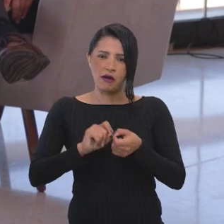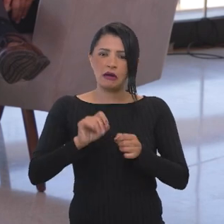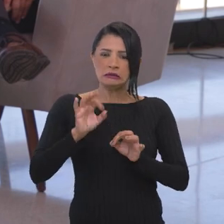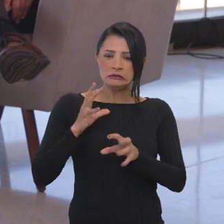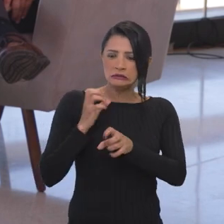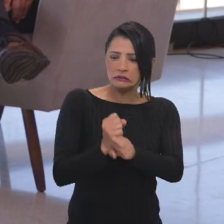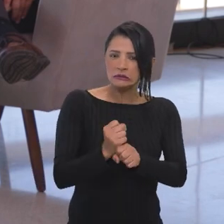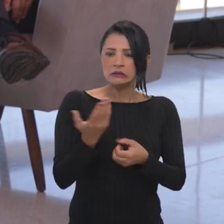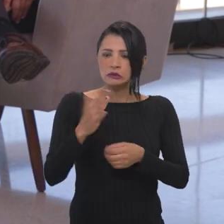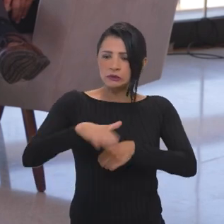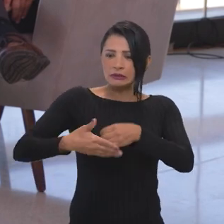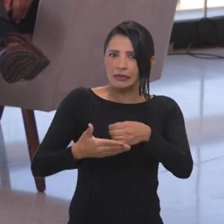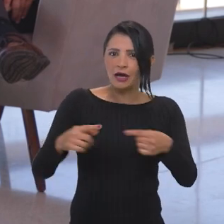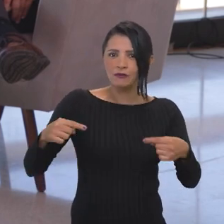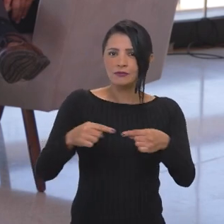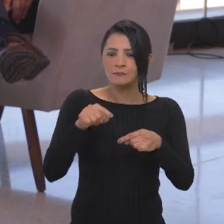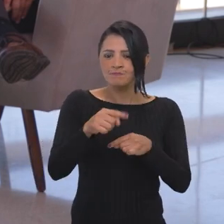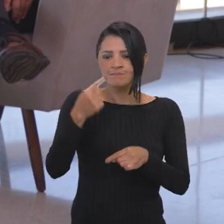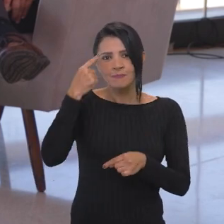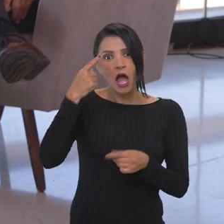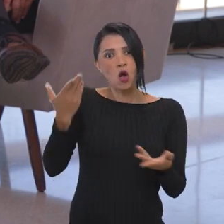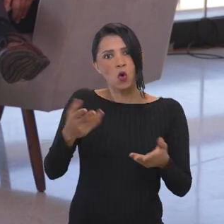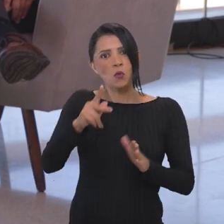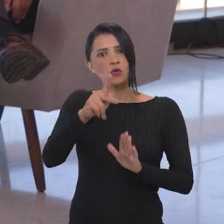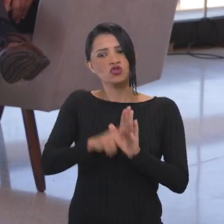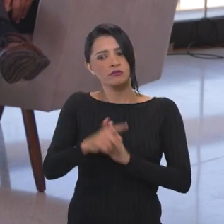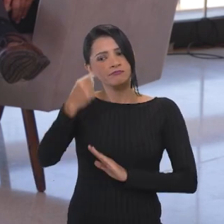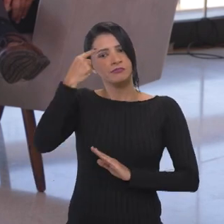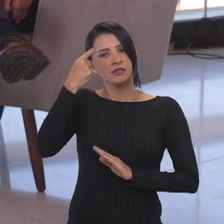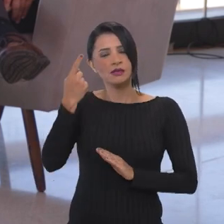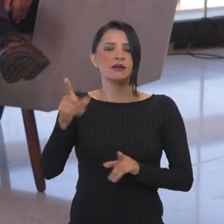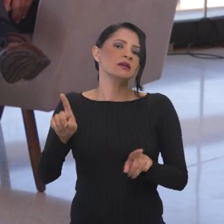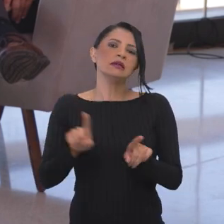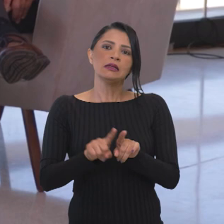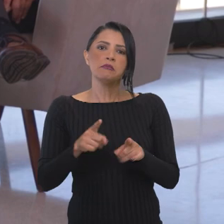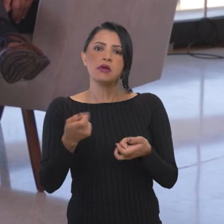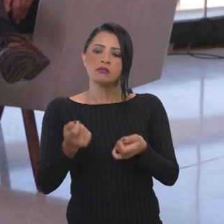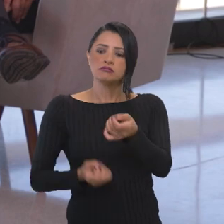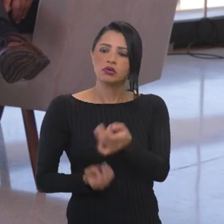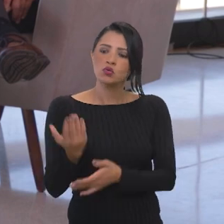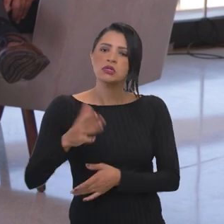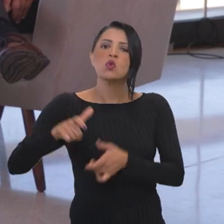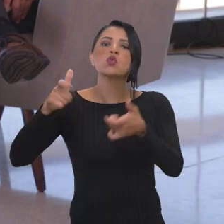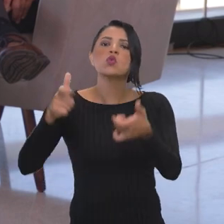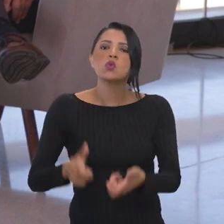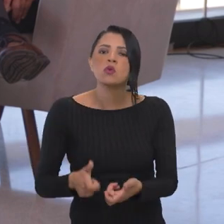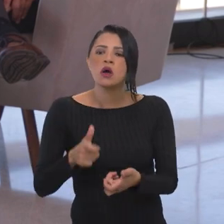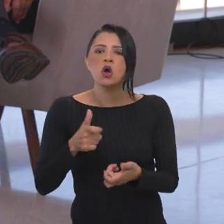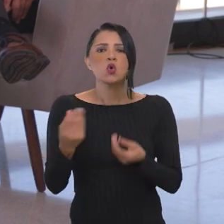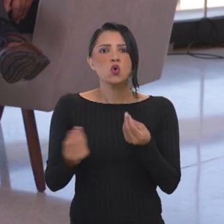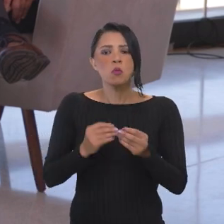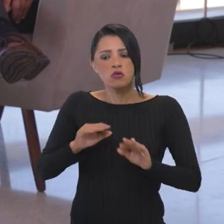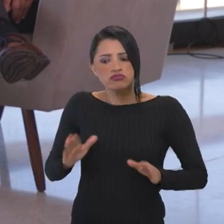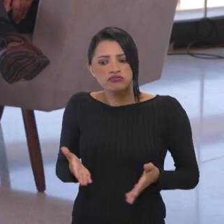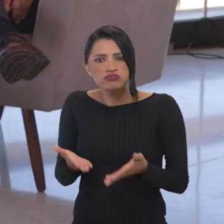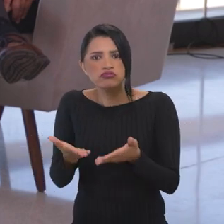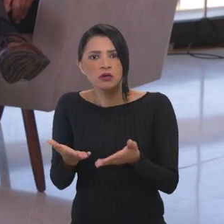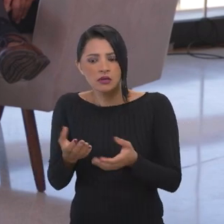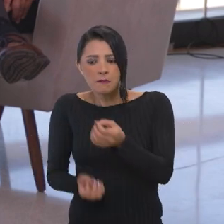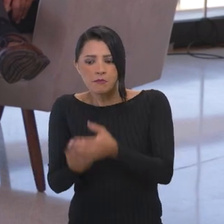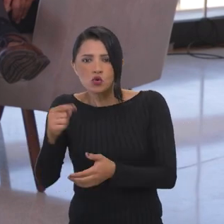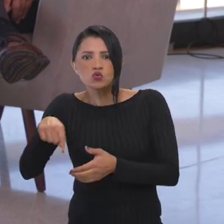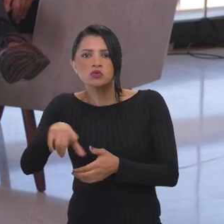grande agora de pensar isso. E também produção local no Brasil. Como é que eu induzo a produção local?